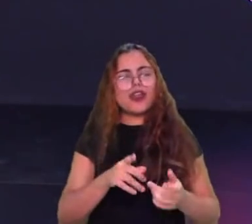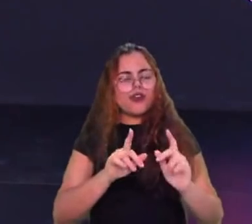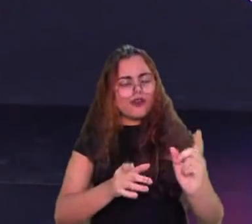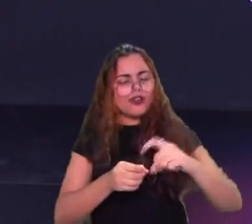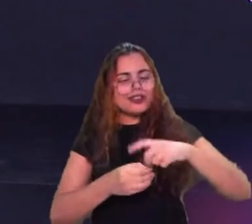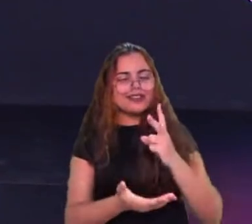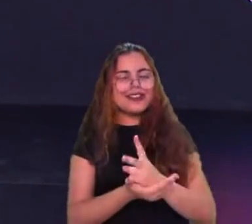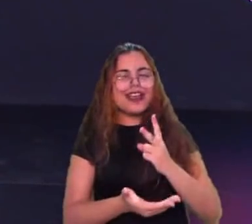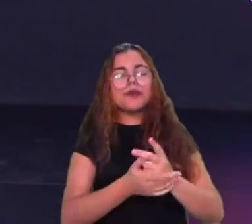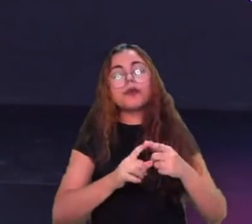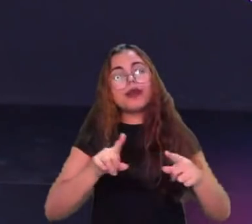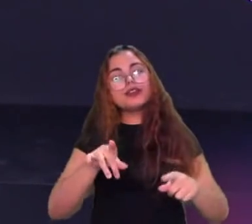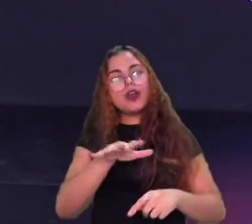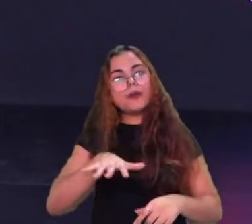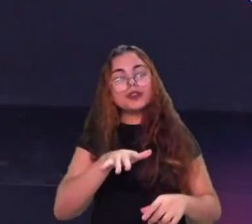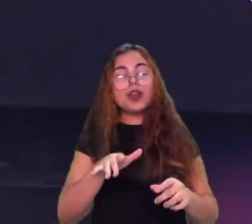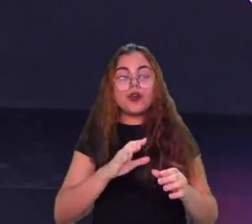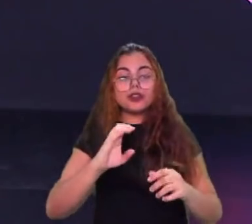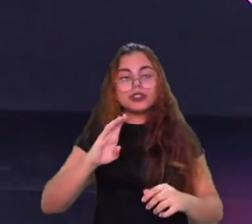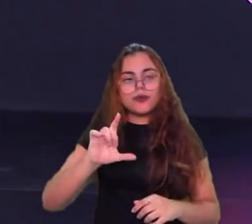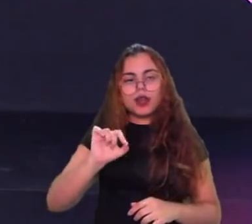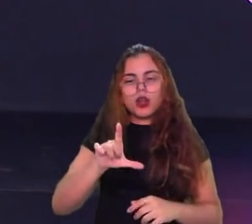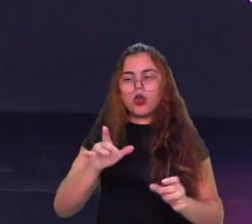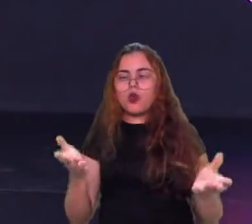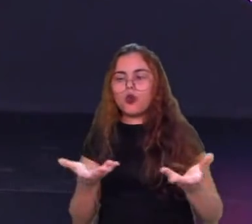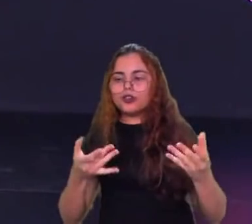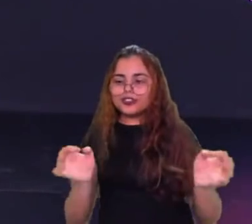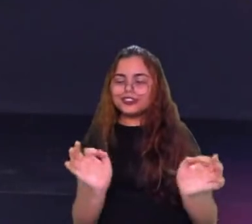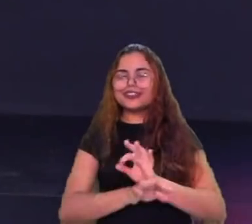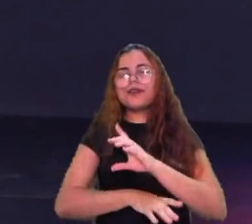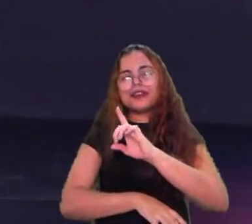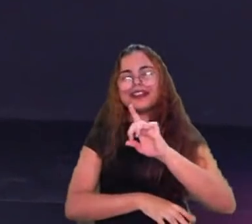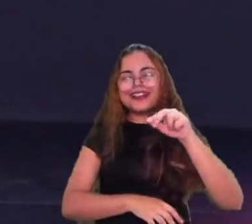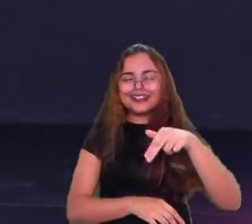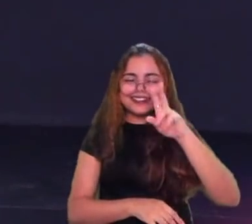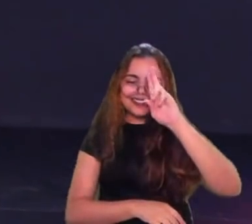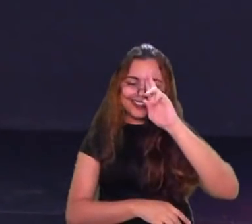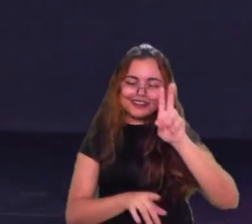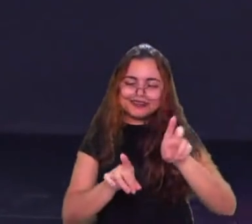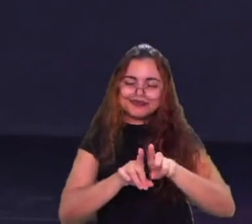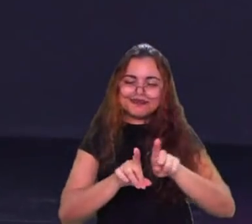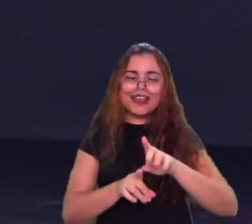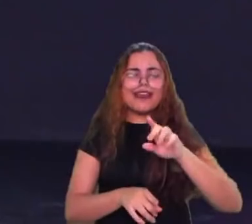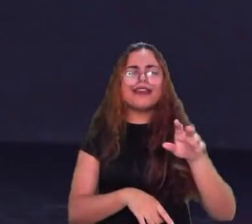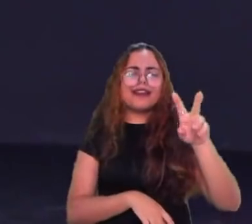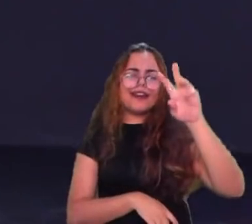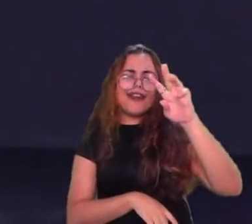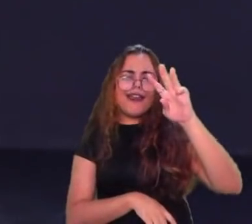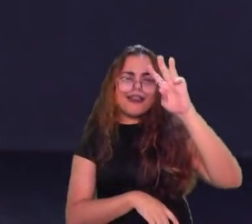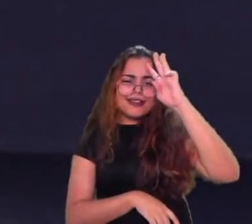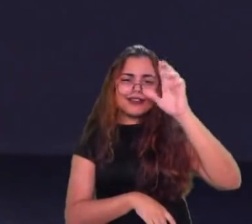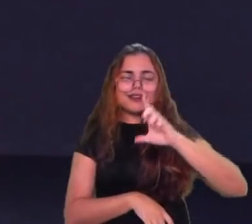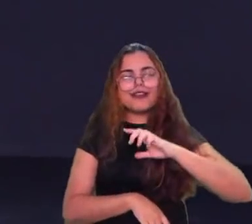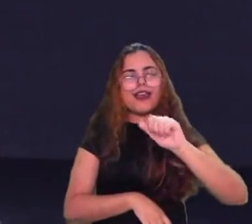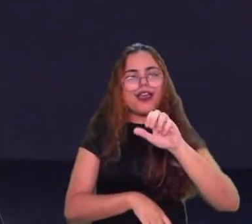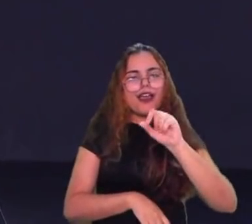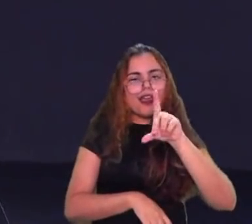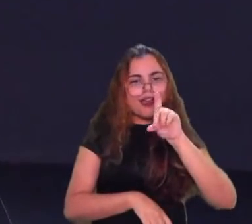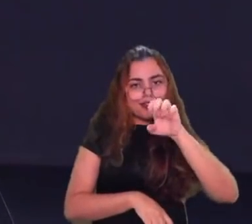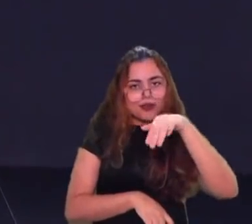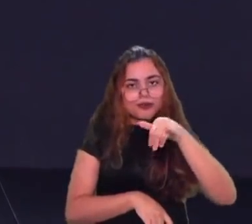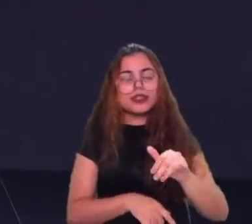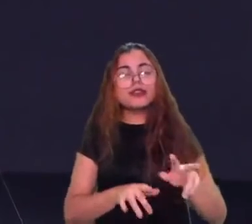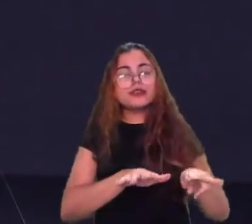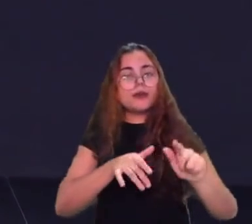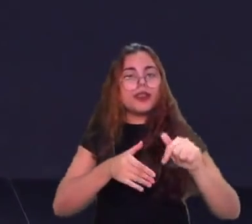CBLOL por hoje encerra por aqui o DDN também terça-feira tem Academy sábado que vem tem mais rodada a gente encerra o primeiro turno logo no sabadão